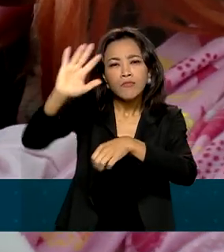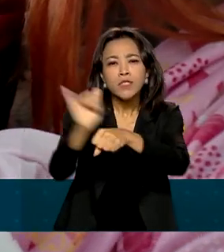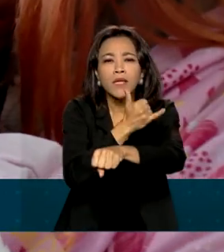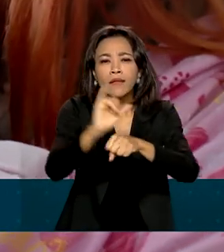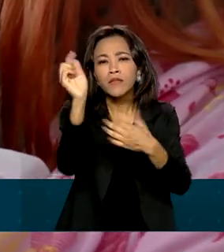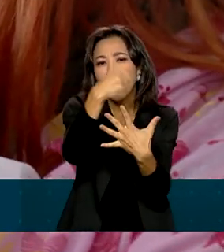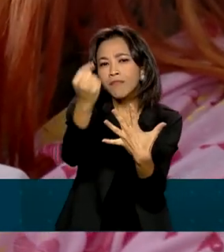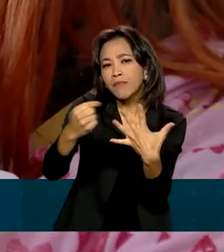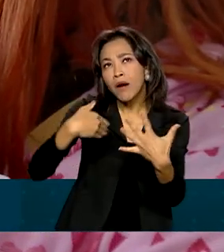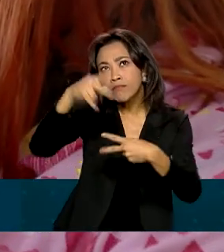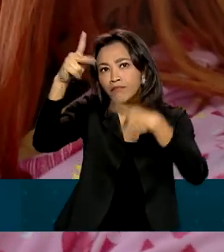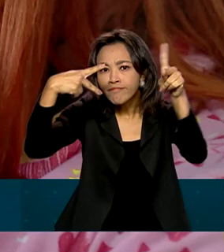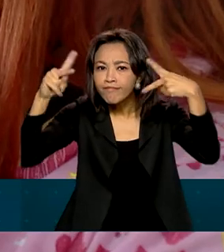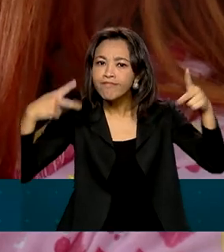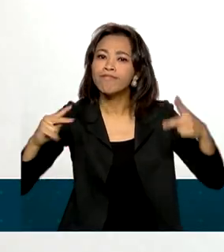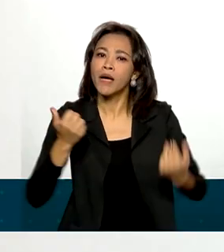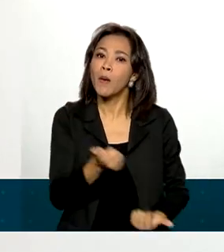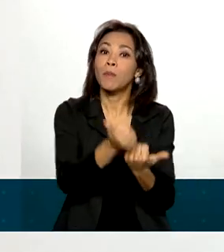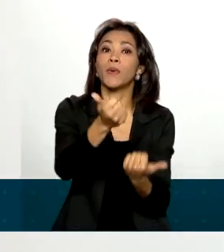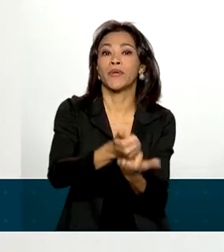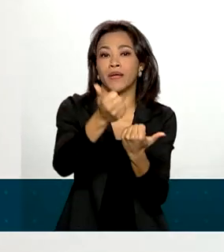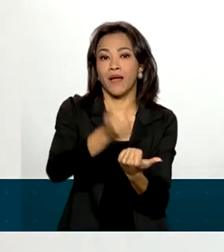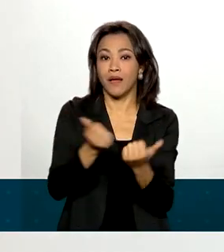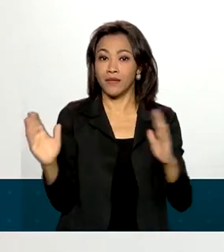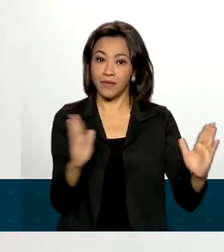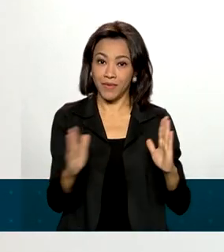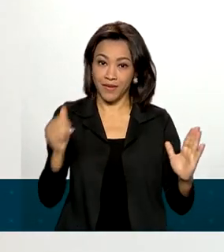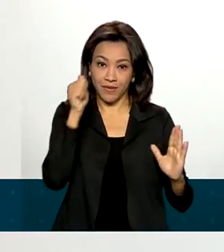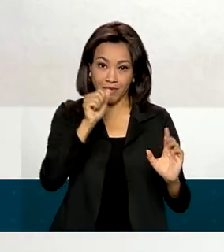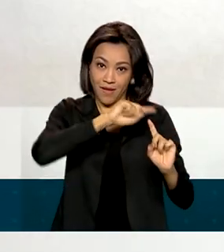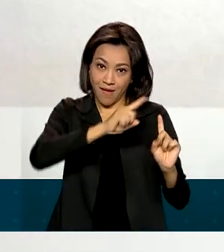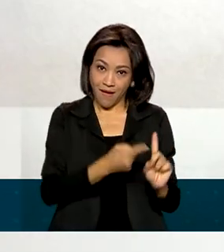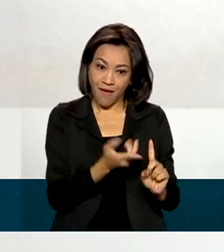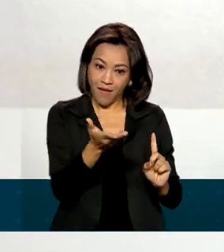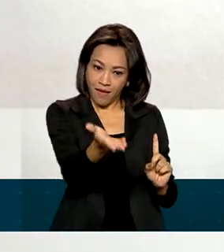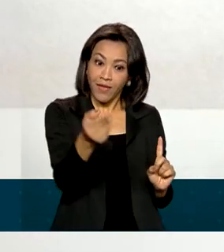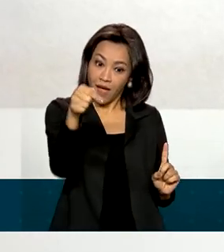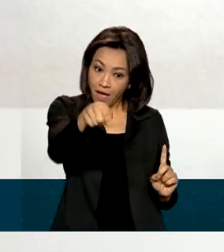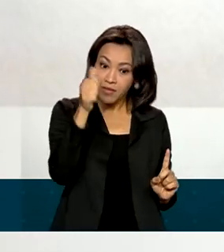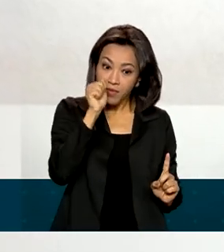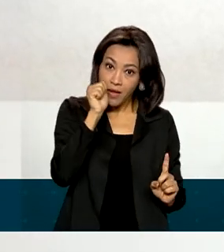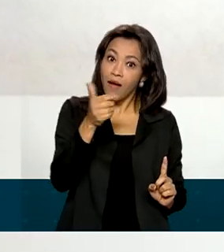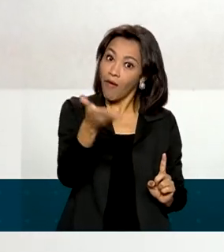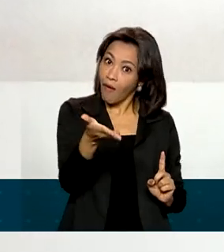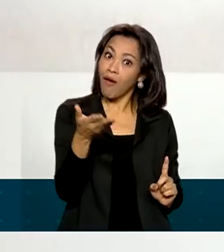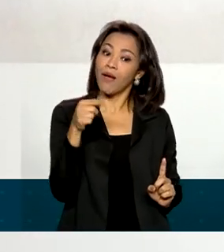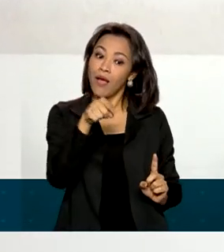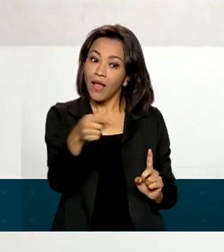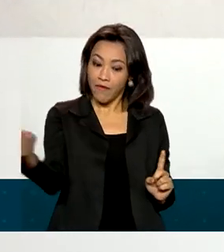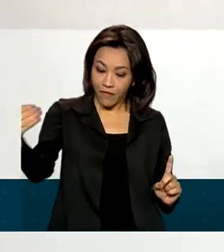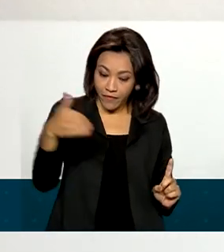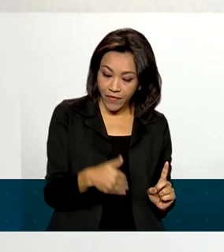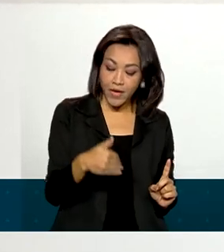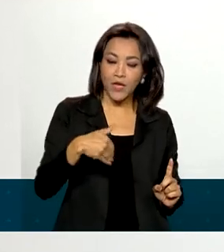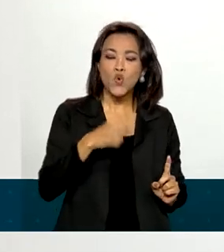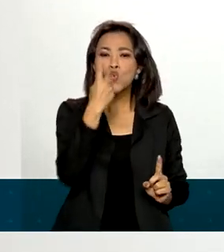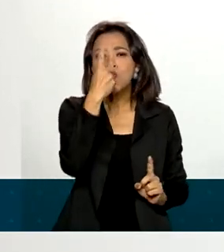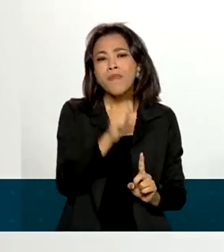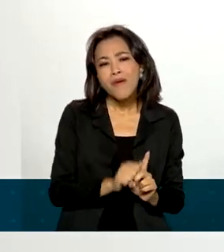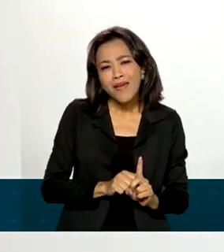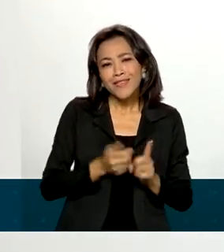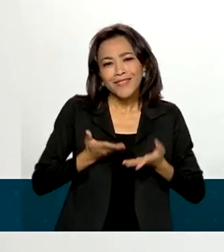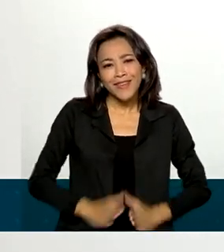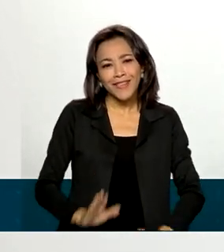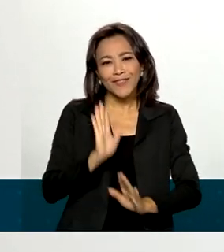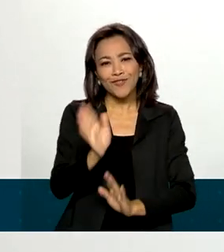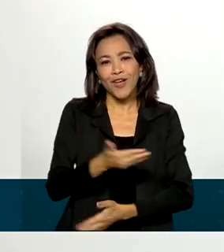da assistência à maternidade. A Aline é um exemplo. Hoje veio para a revisão do parto após o mês de